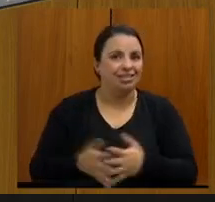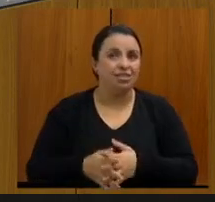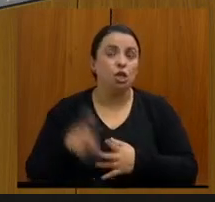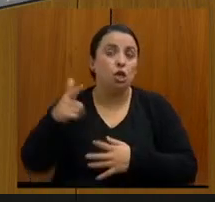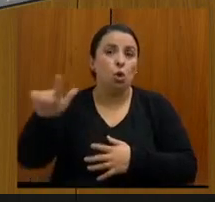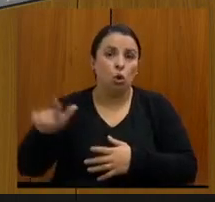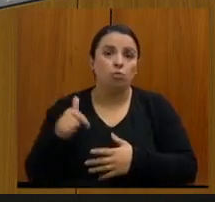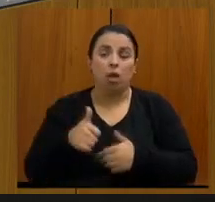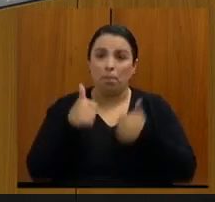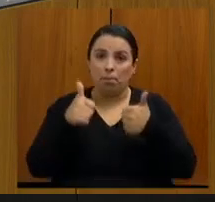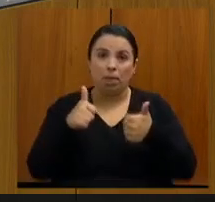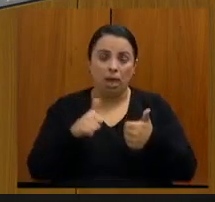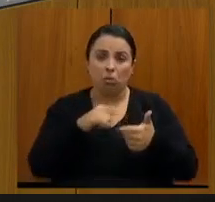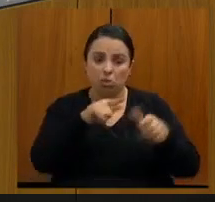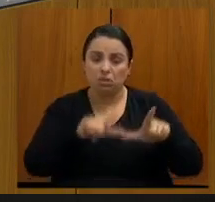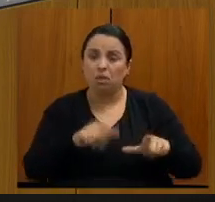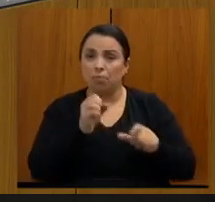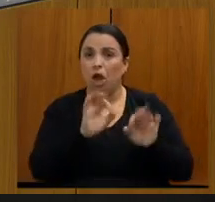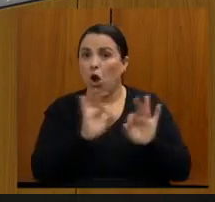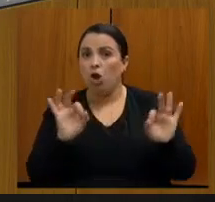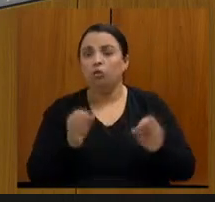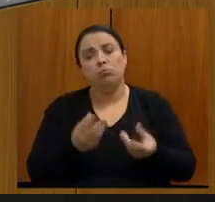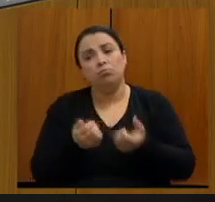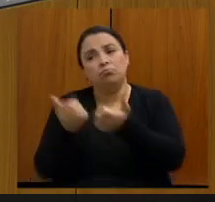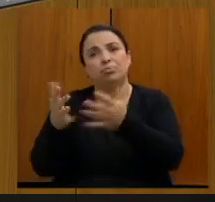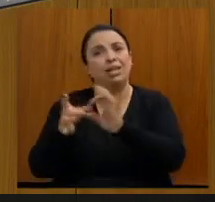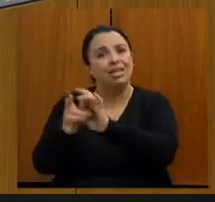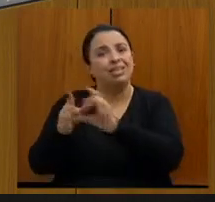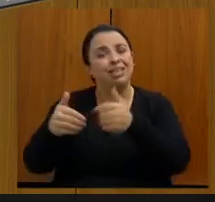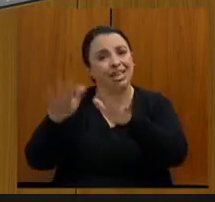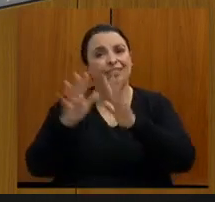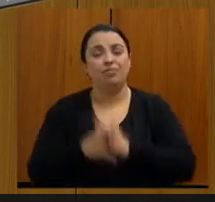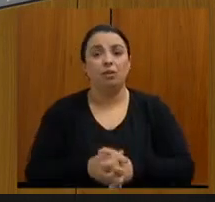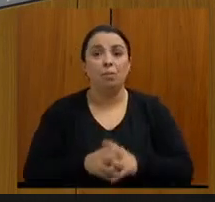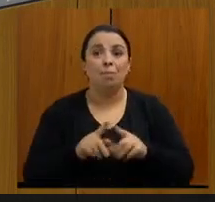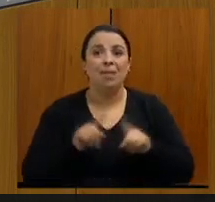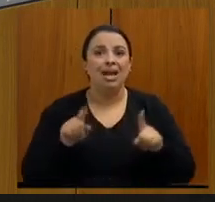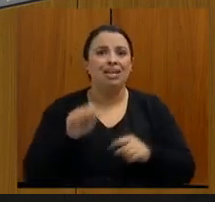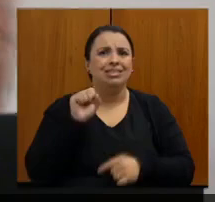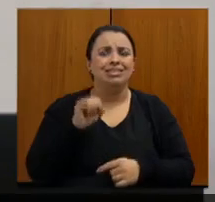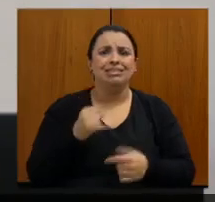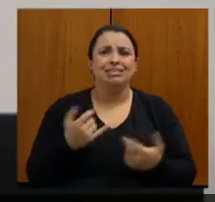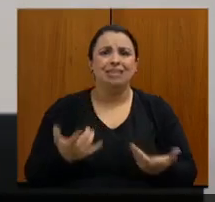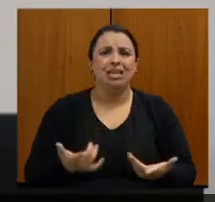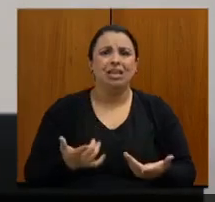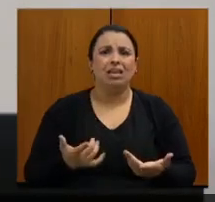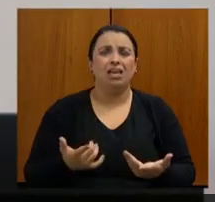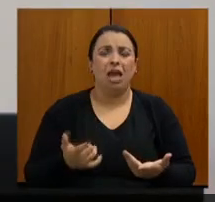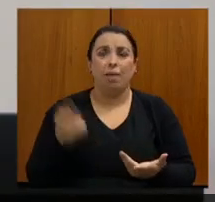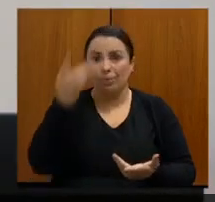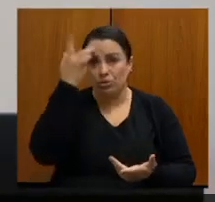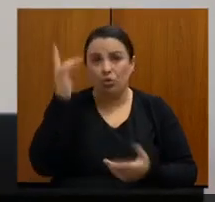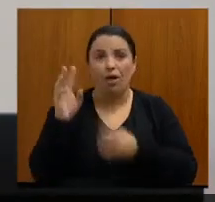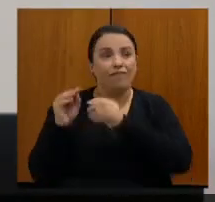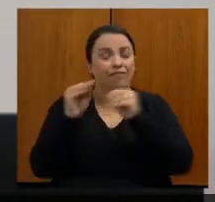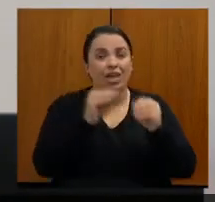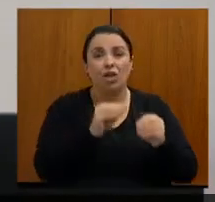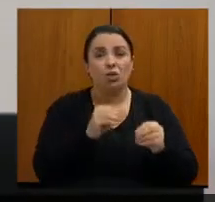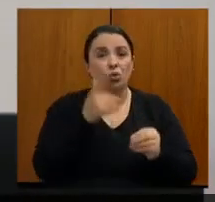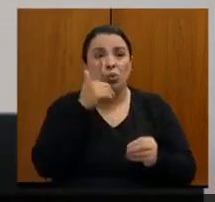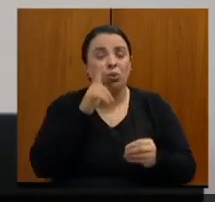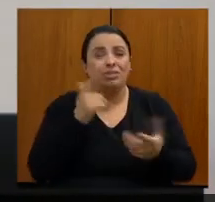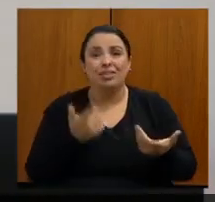feita de outra forma, você não consegue rastrear as mamografias alteradas.